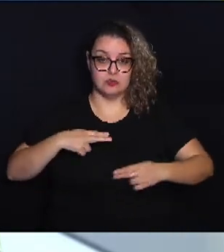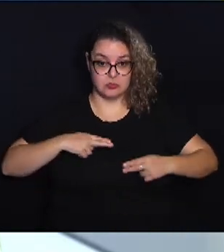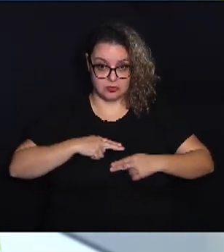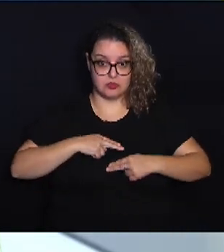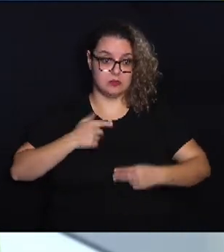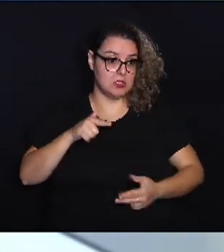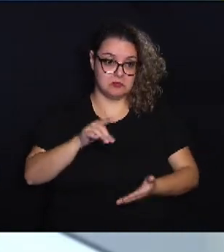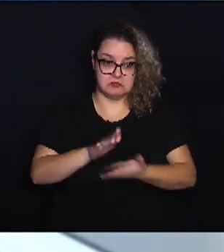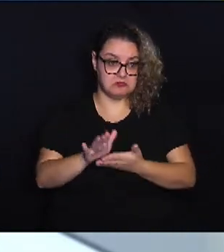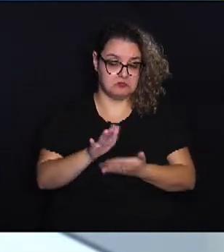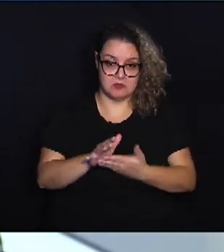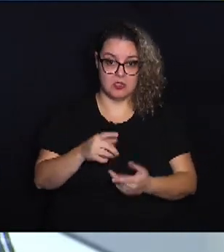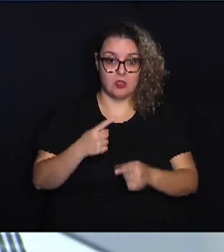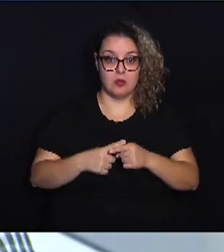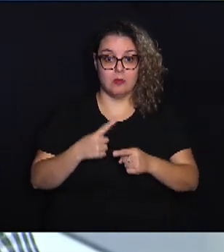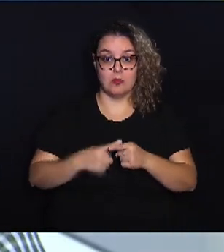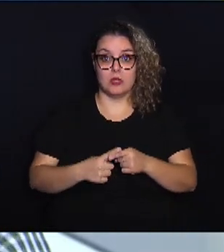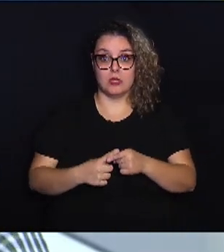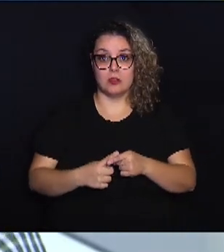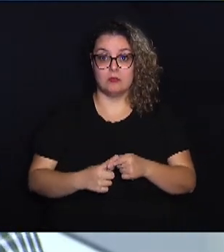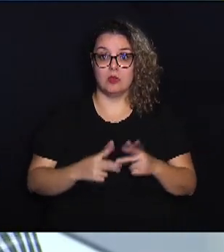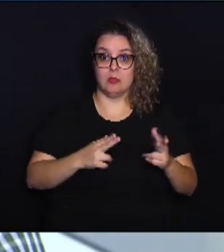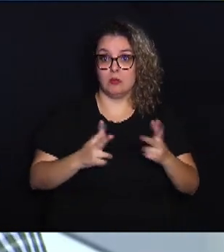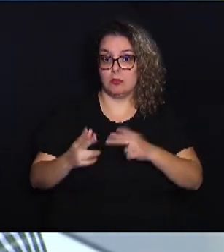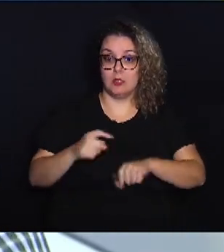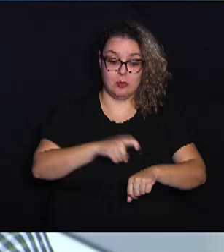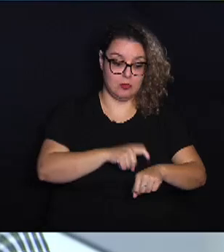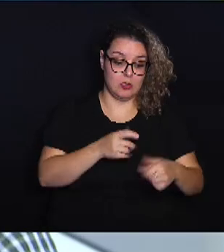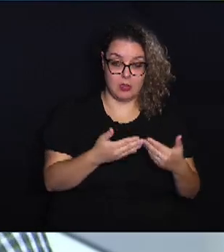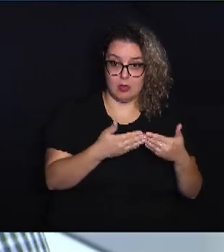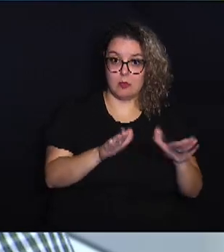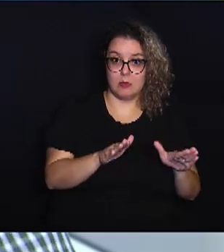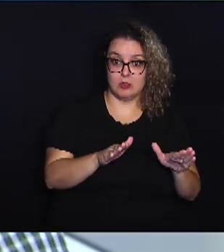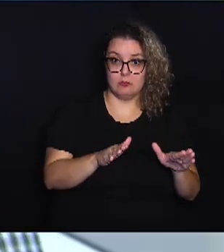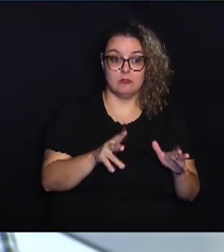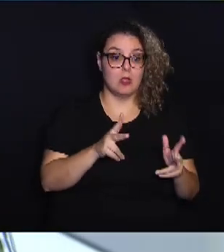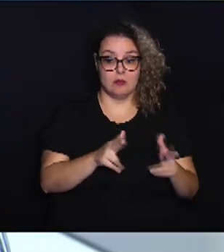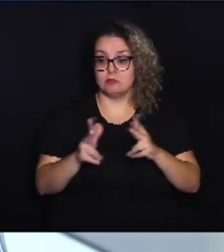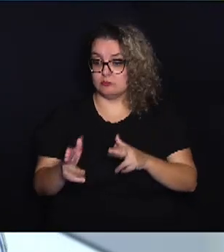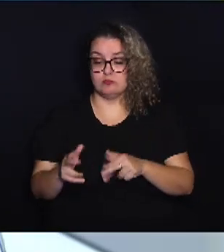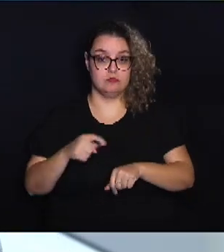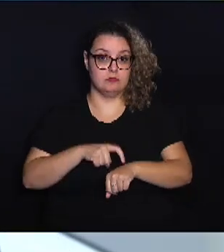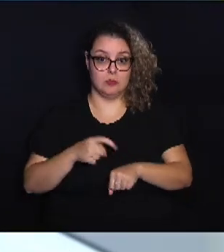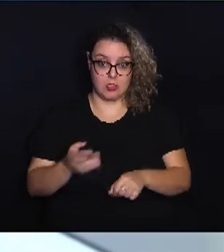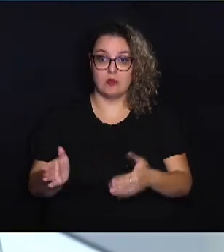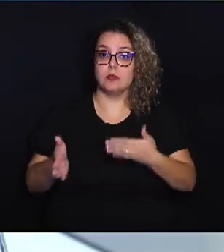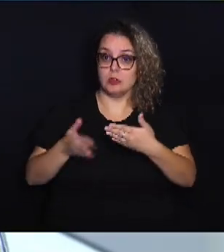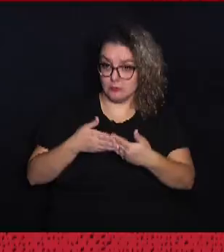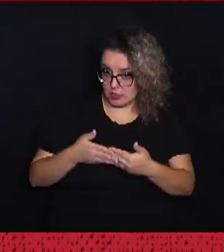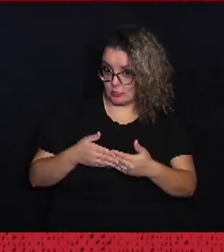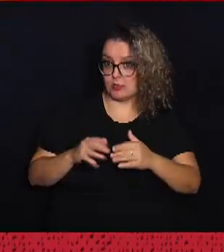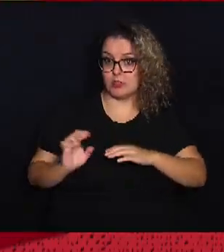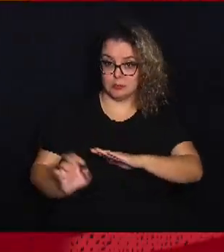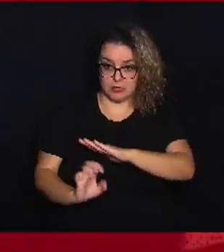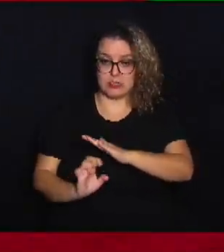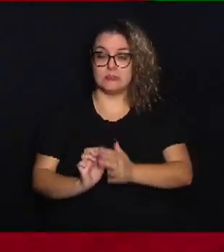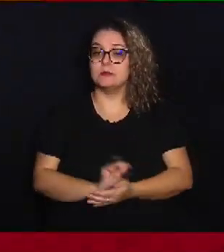tem custo, porque é o mesmo momento que nós abrimos, é a mesma situação da gente fecharmos a empresa.